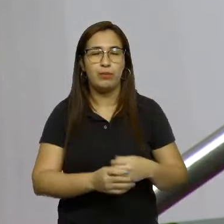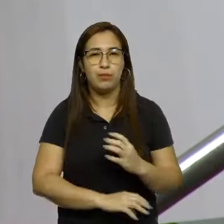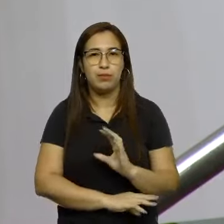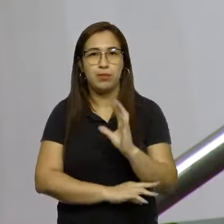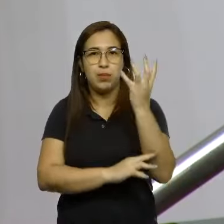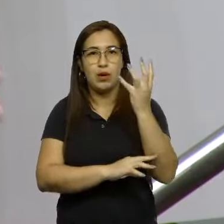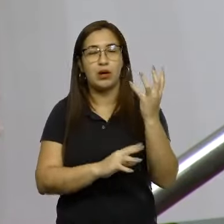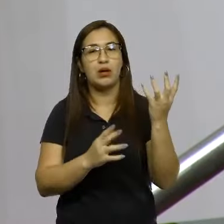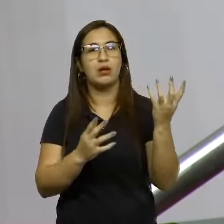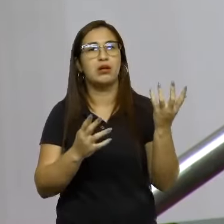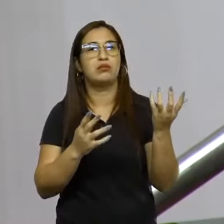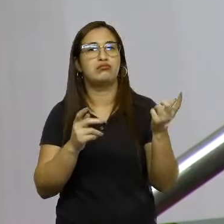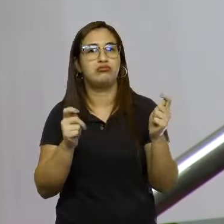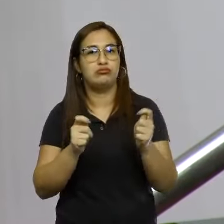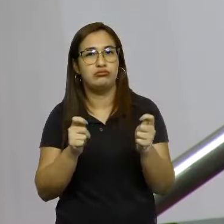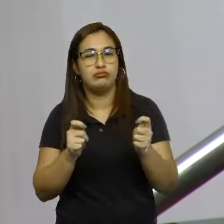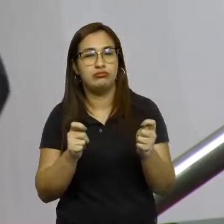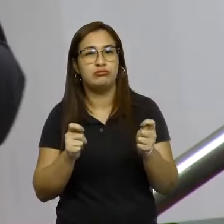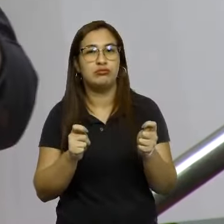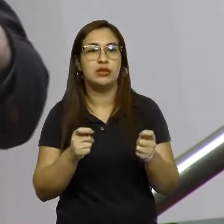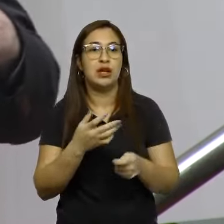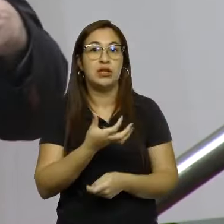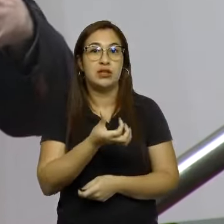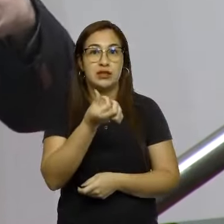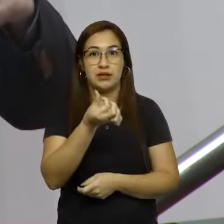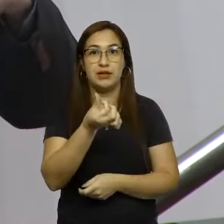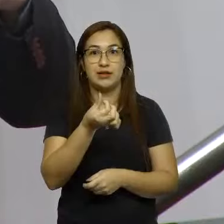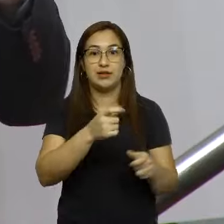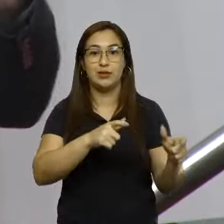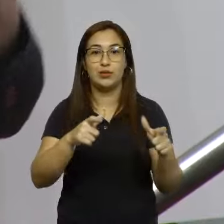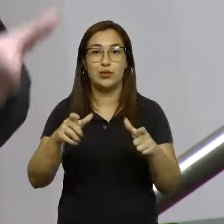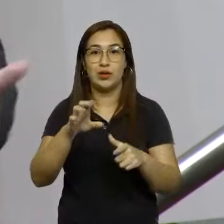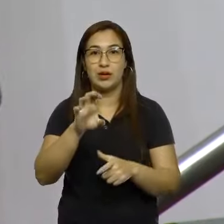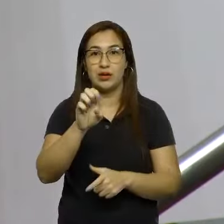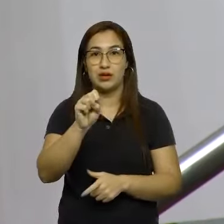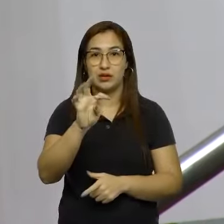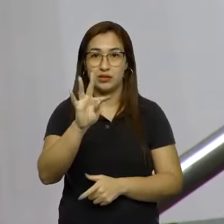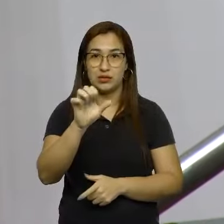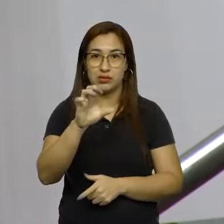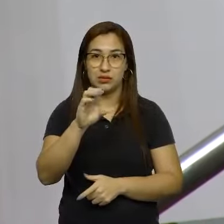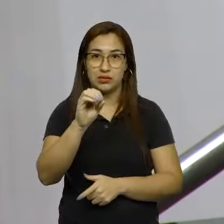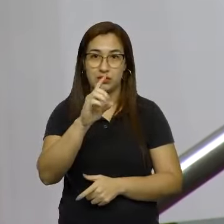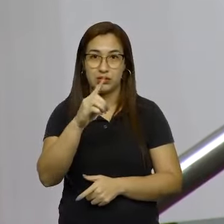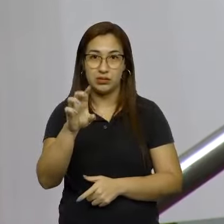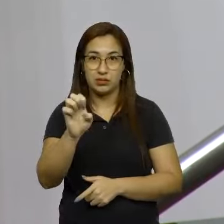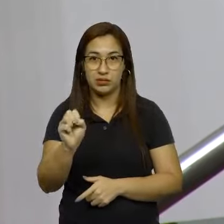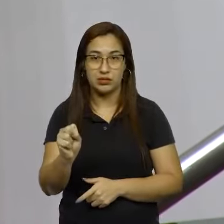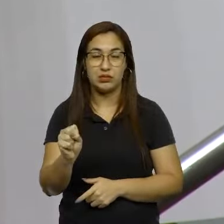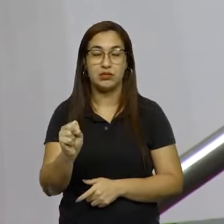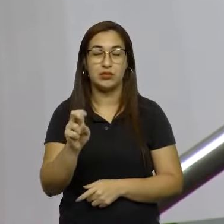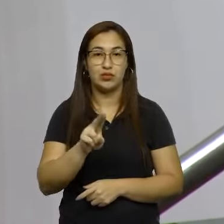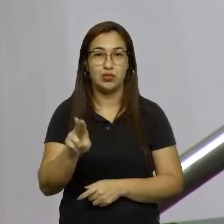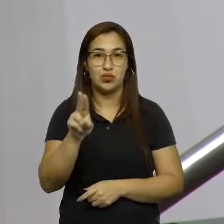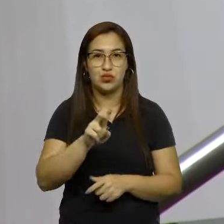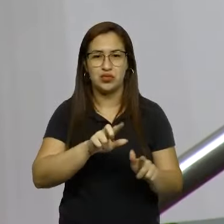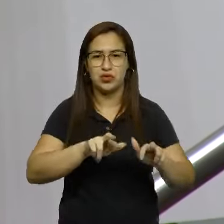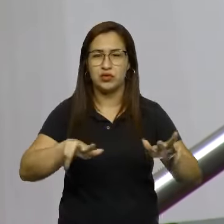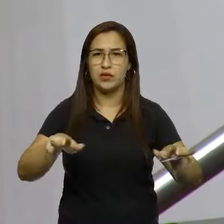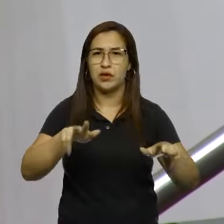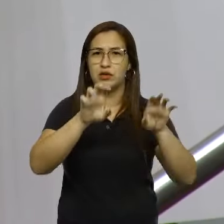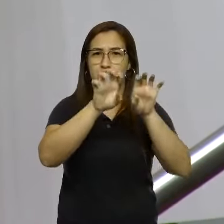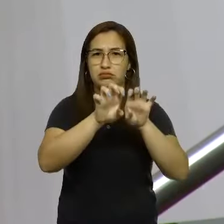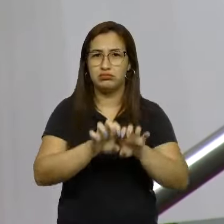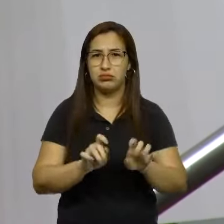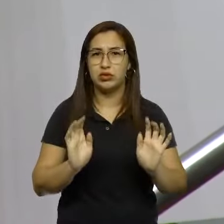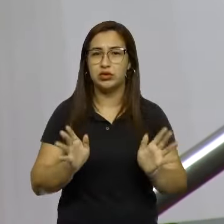provavelmente teremos aqui seis dessas estações, que, óbvio, vai se utilizar a estrutura já existente. E também a questão da limpeza da